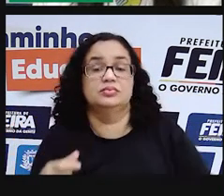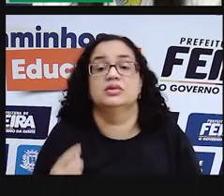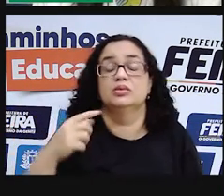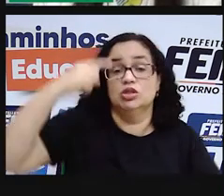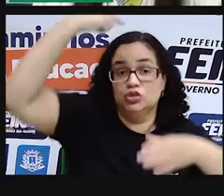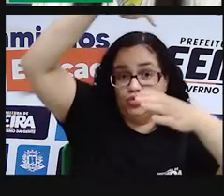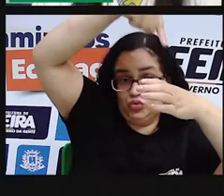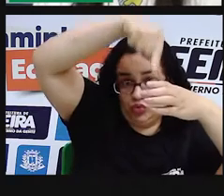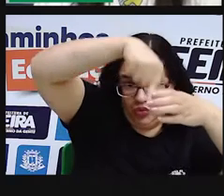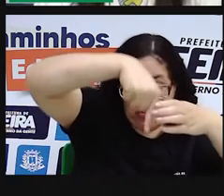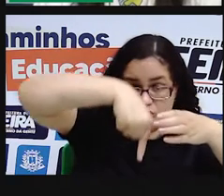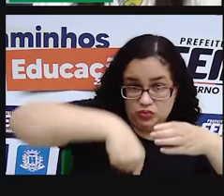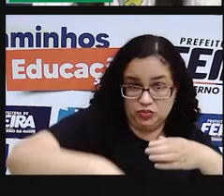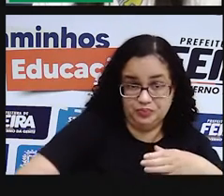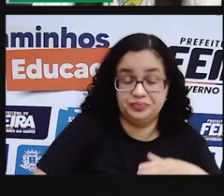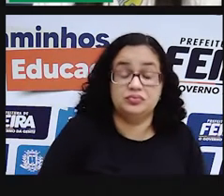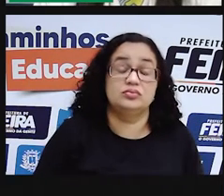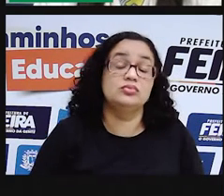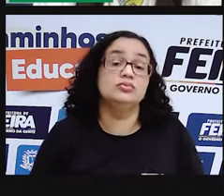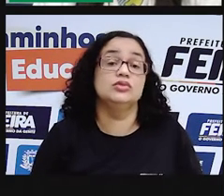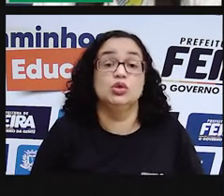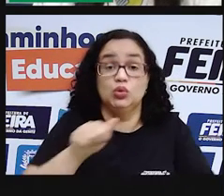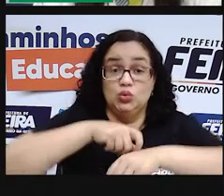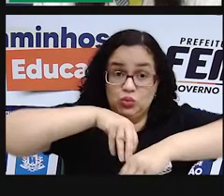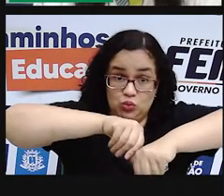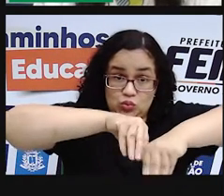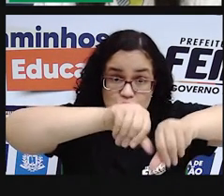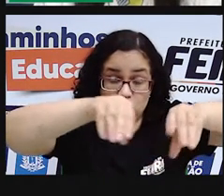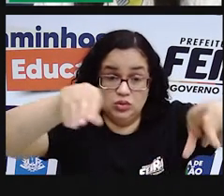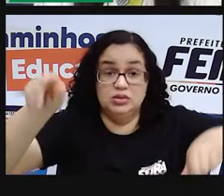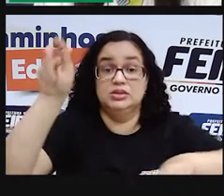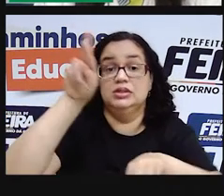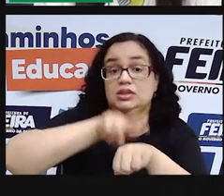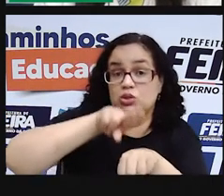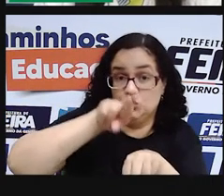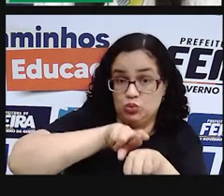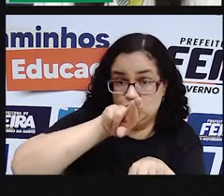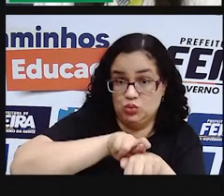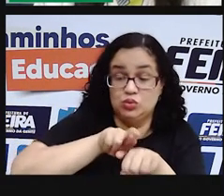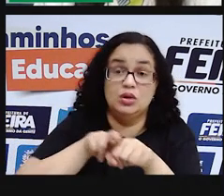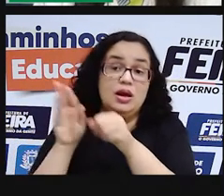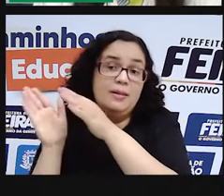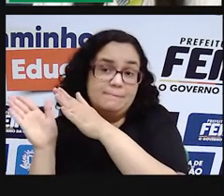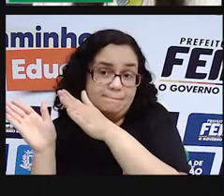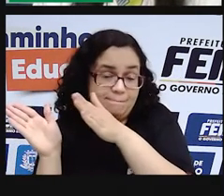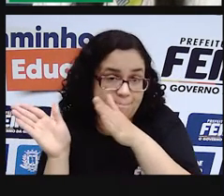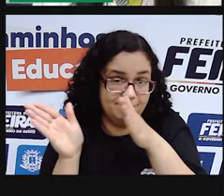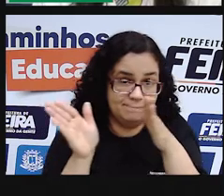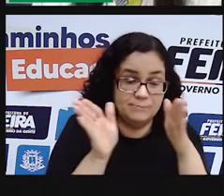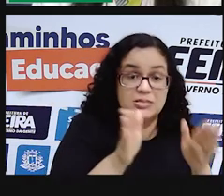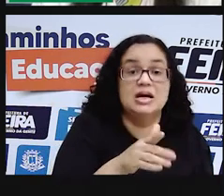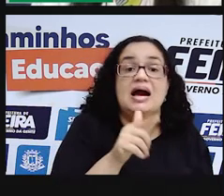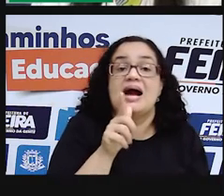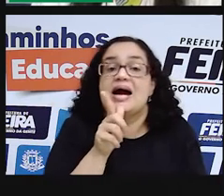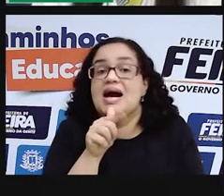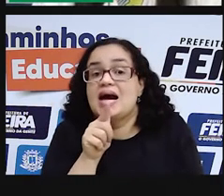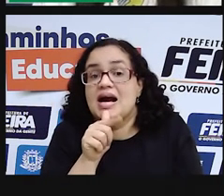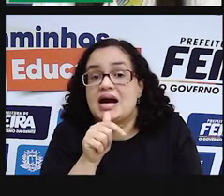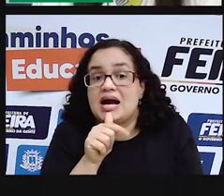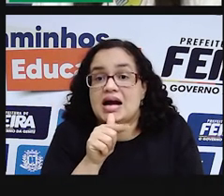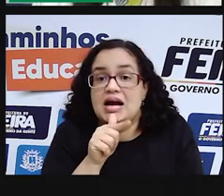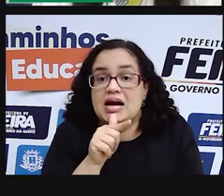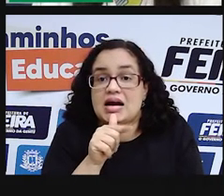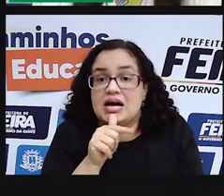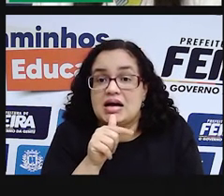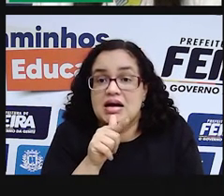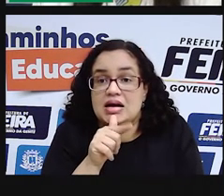fundos no solo, nas rochas. Com o passar do tempo, se acumula água e aí